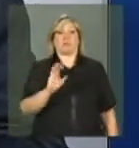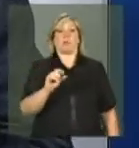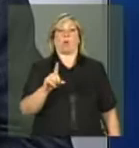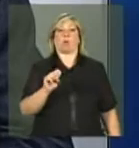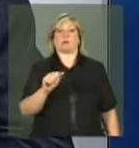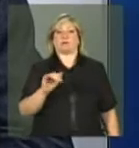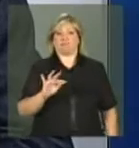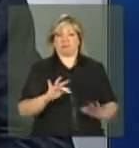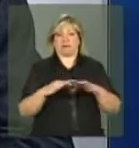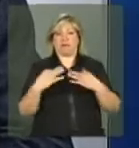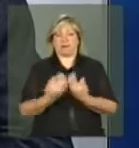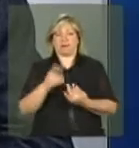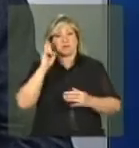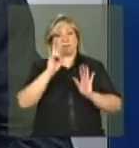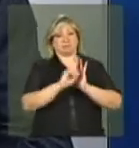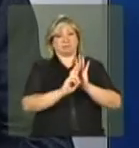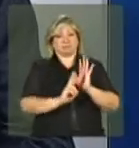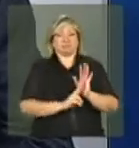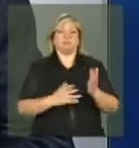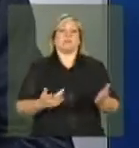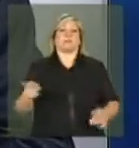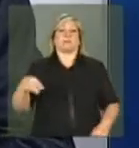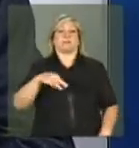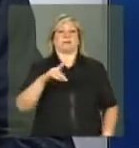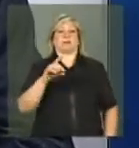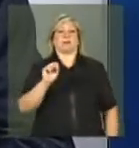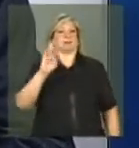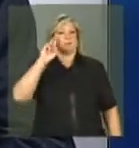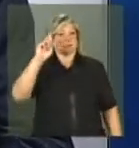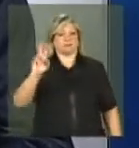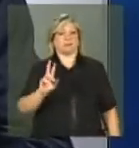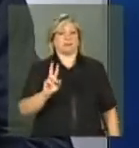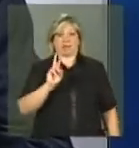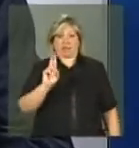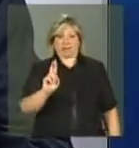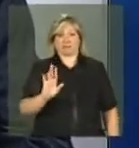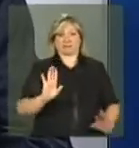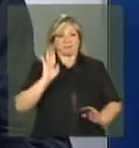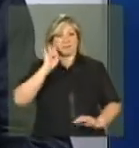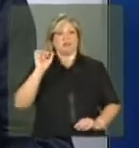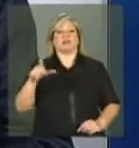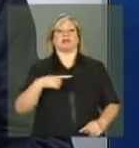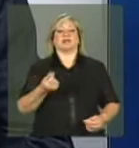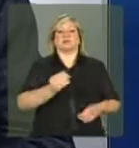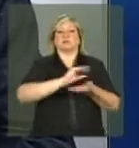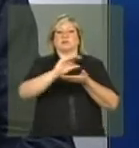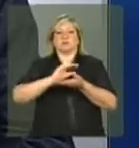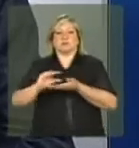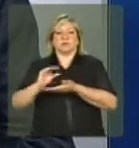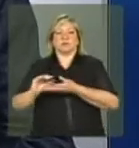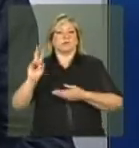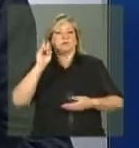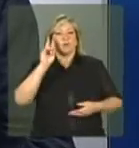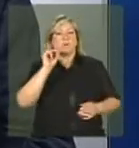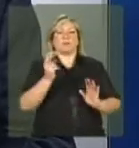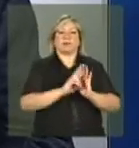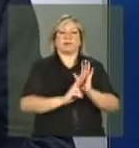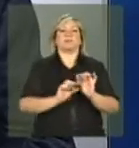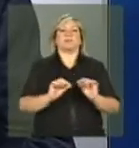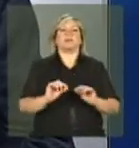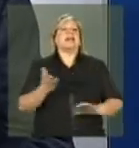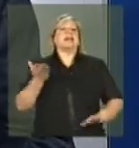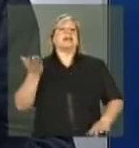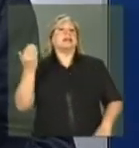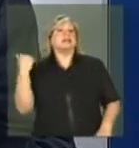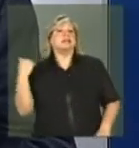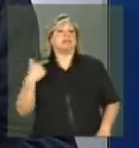portanto, sobre as condicionalidades. Nós estamos falando do maior programa de transferência de renda no mundo de condicionalidades. E desde 2006,